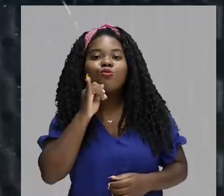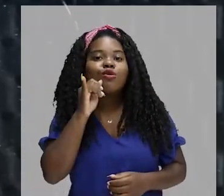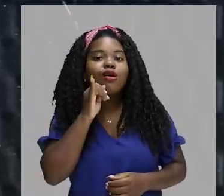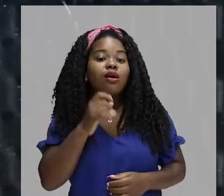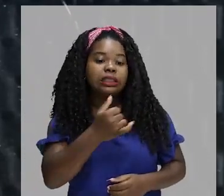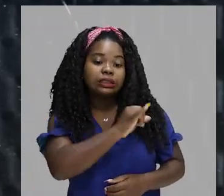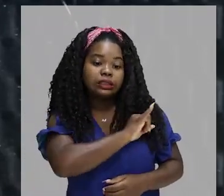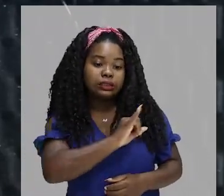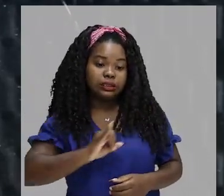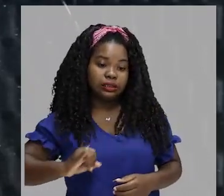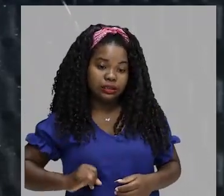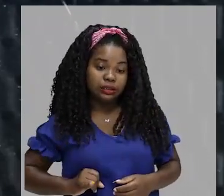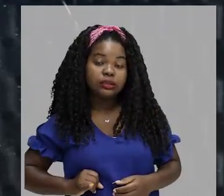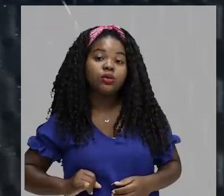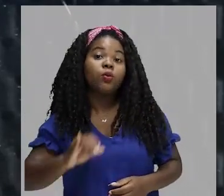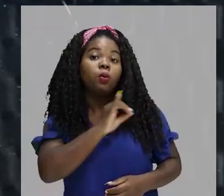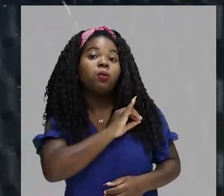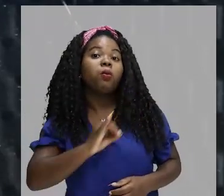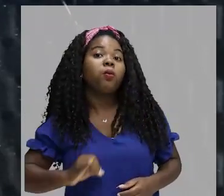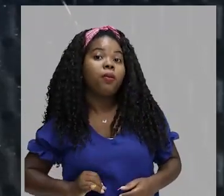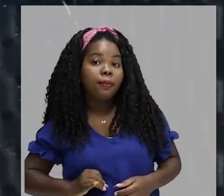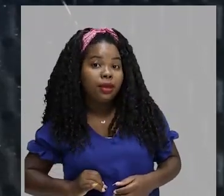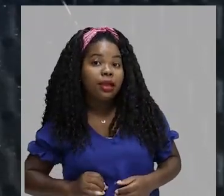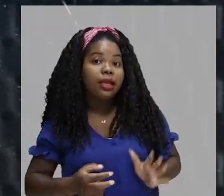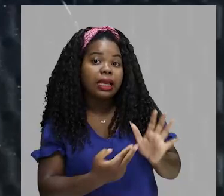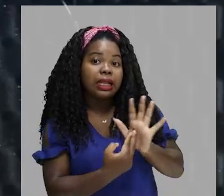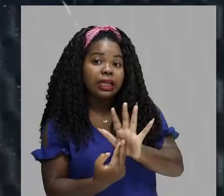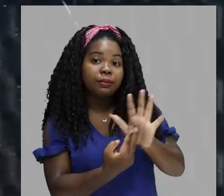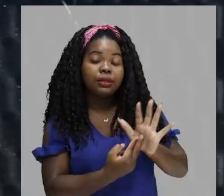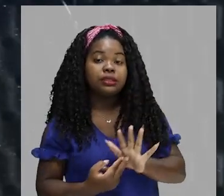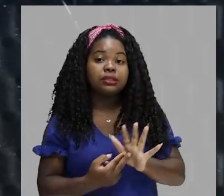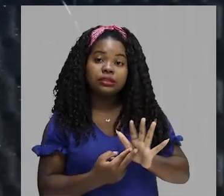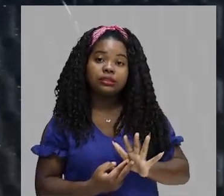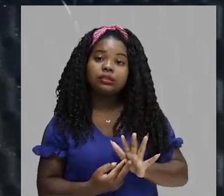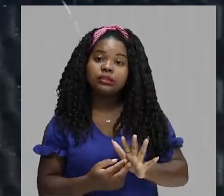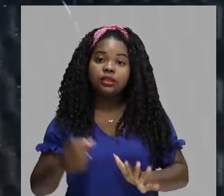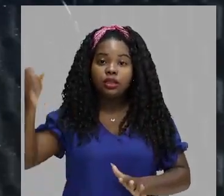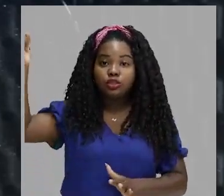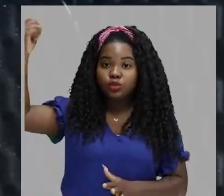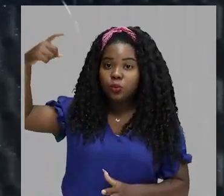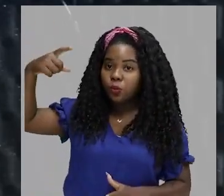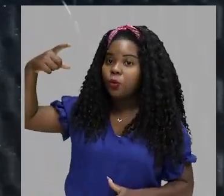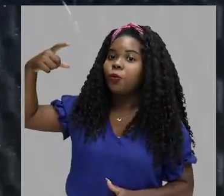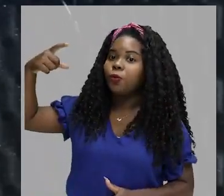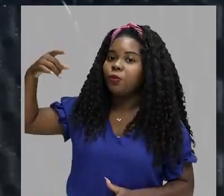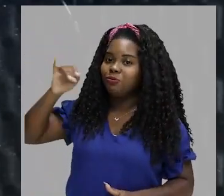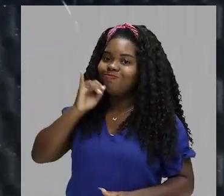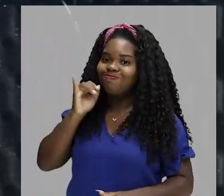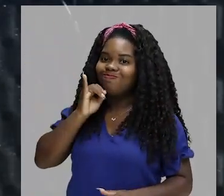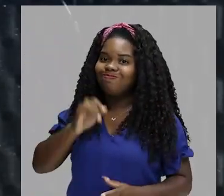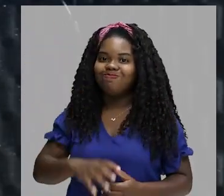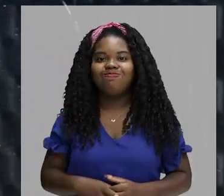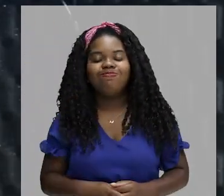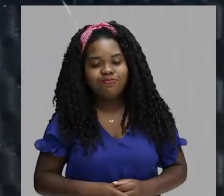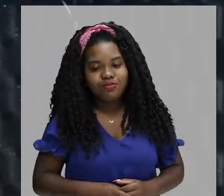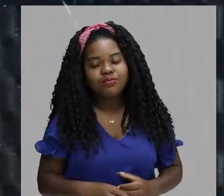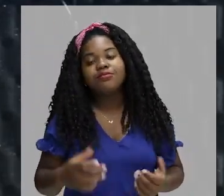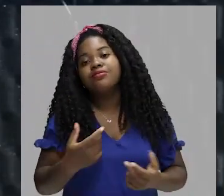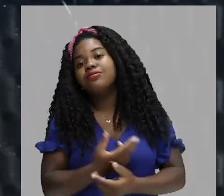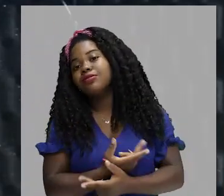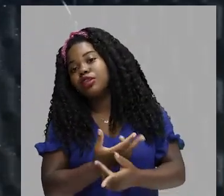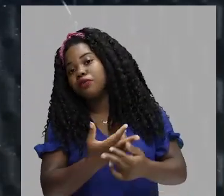O imperador, ele era um representante do Deus Sol. Então, no topo da pirâmide, observe, você tem setores